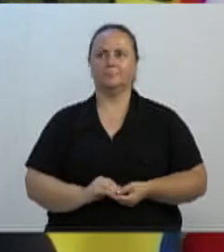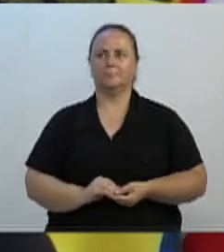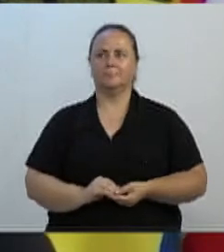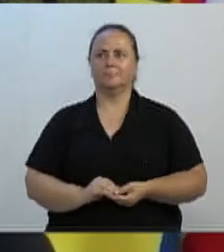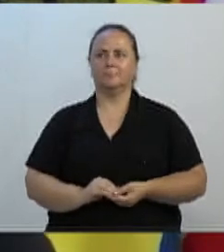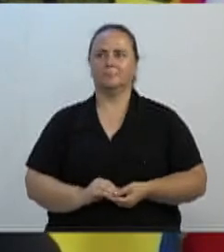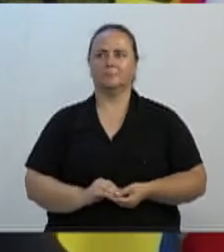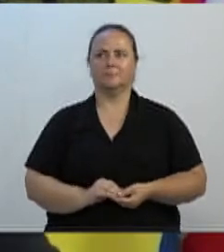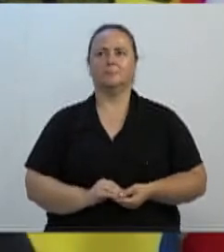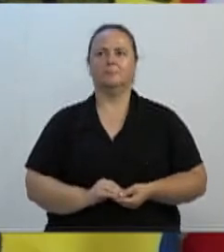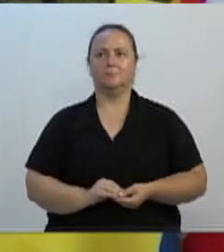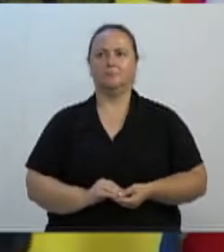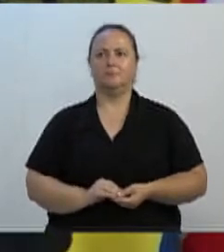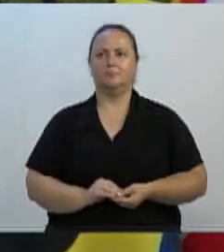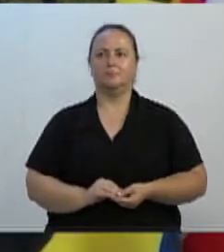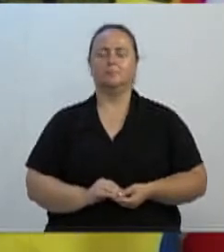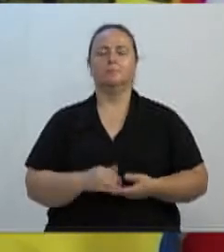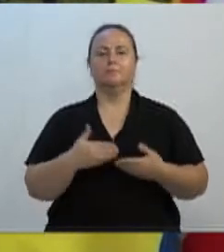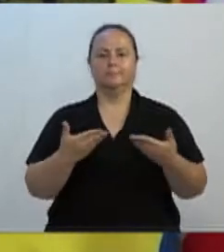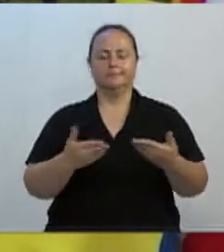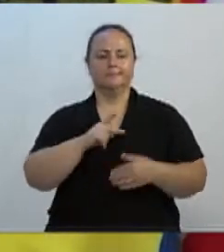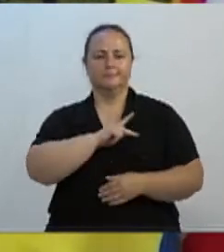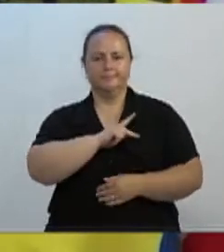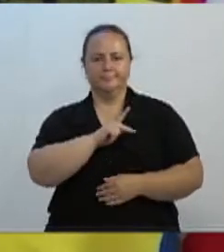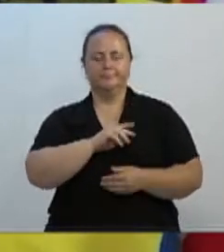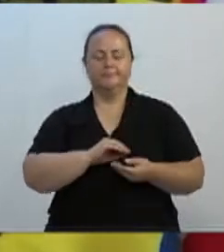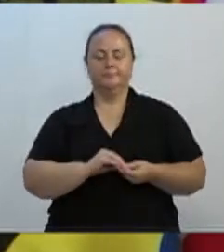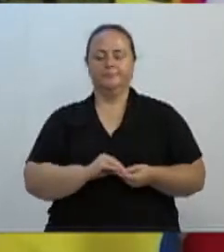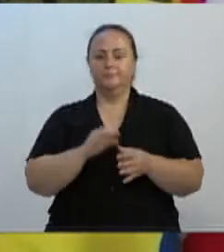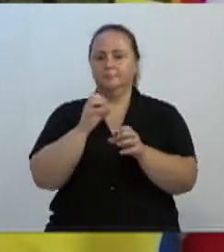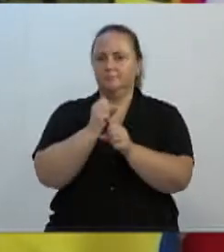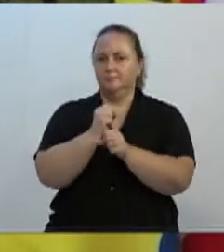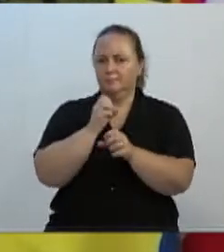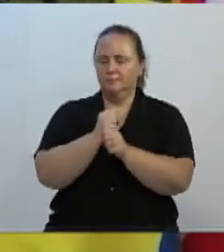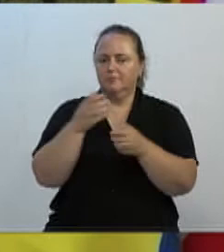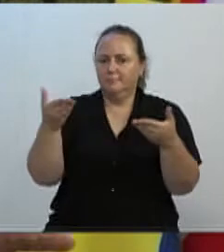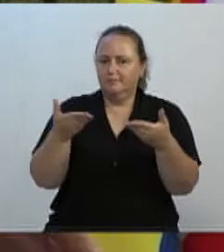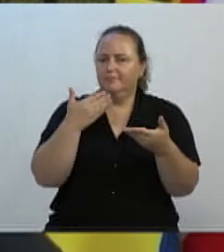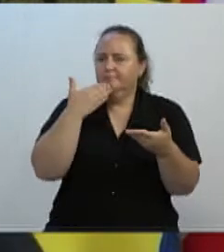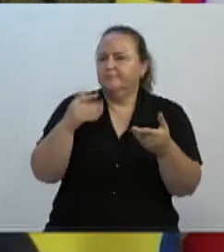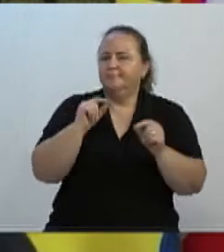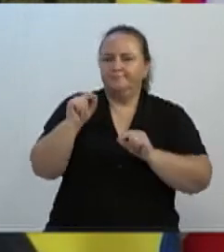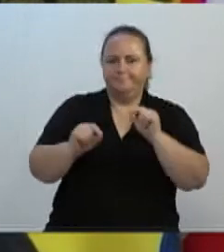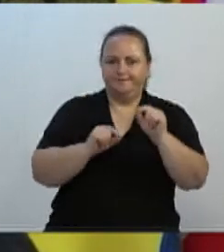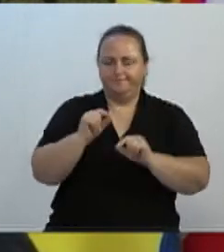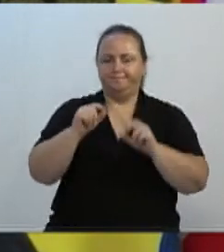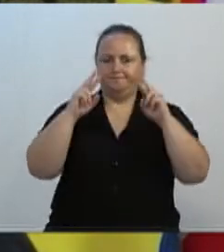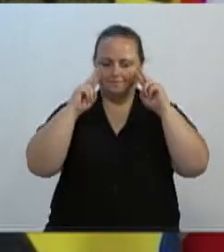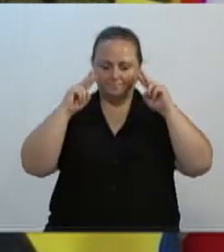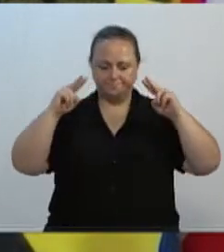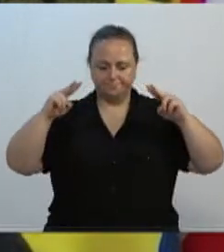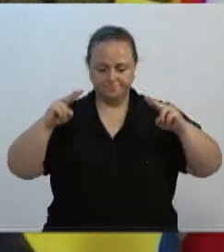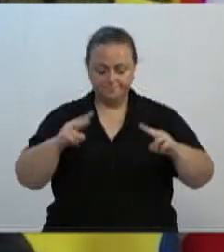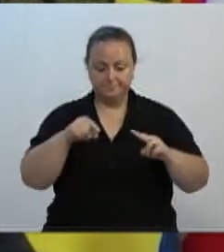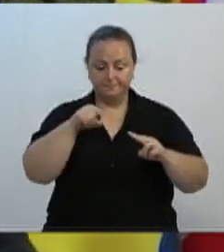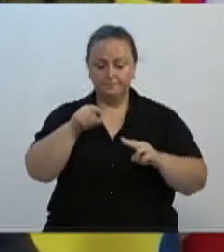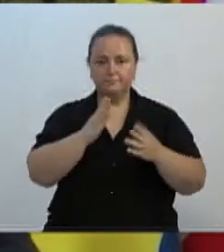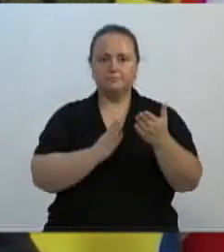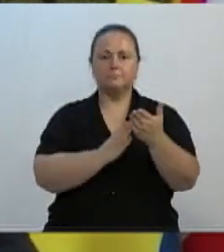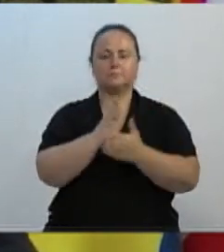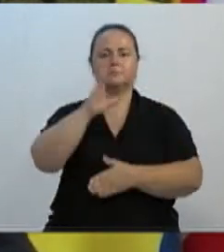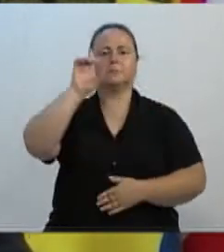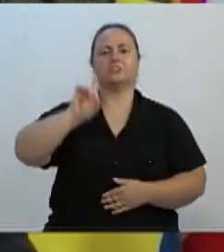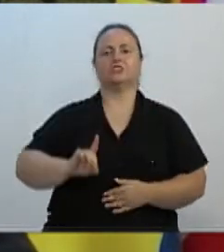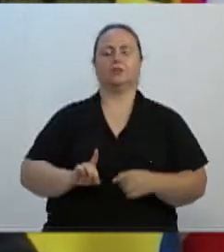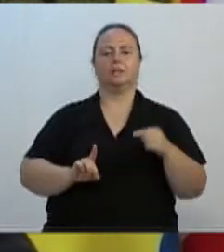Sr. Presidente, os contadores nada mais querem, nesse pleito, o reconhecimento de um direito que lhes cabe,